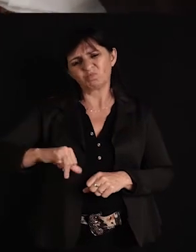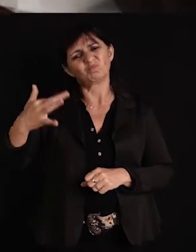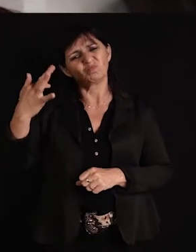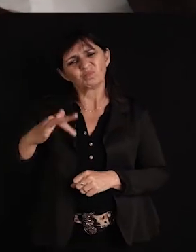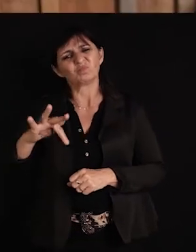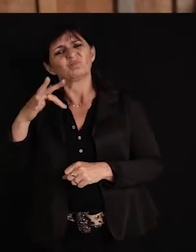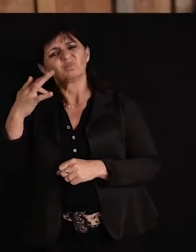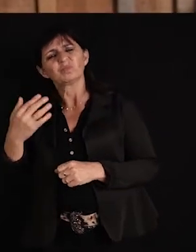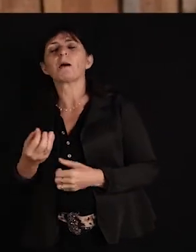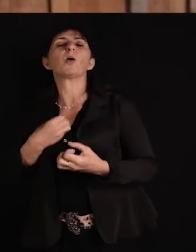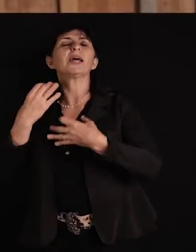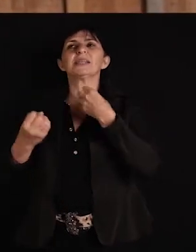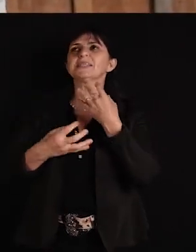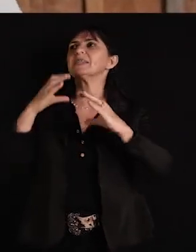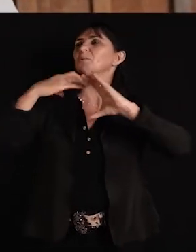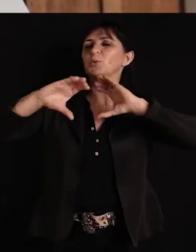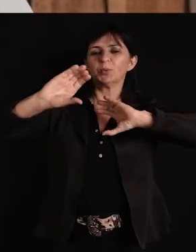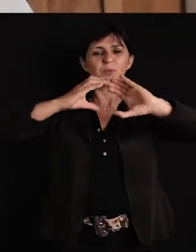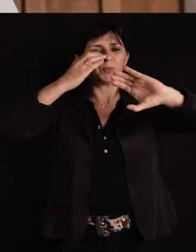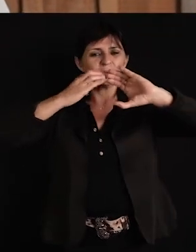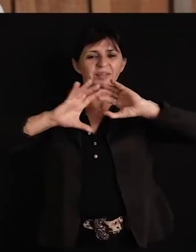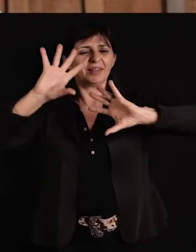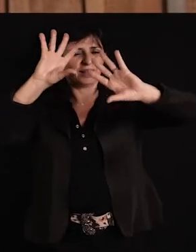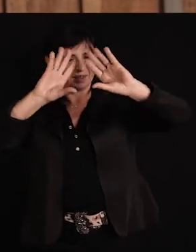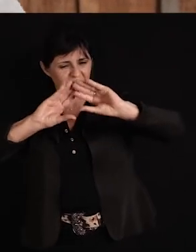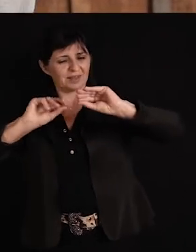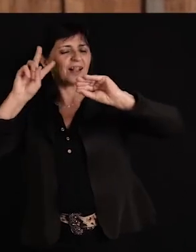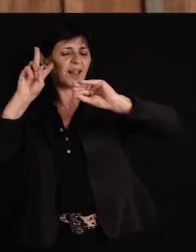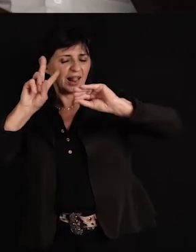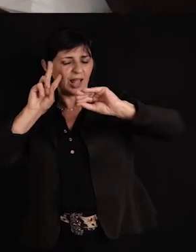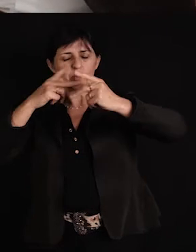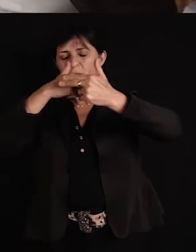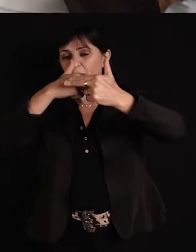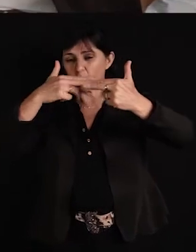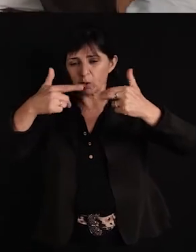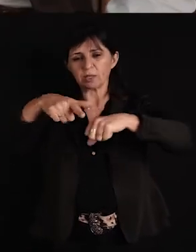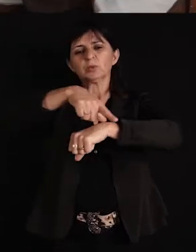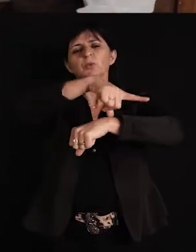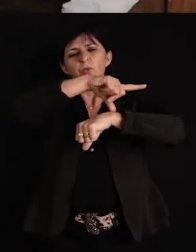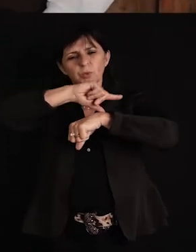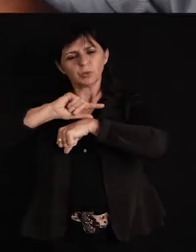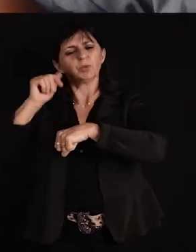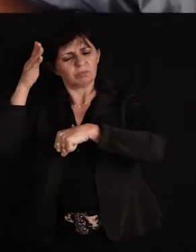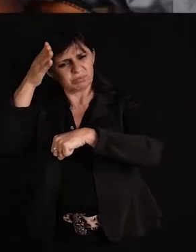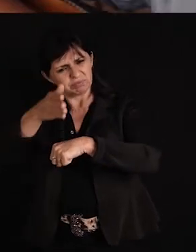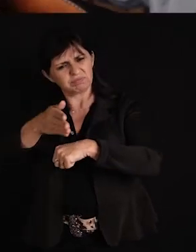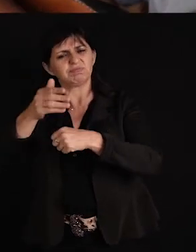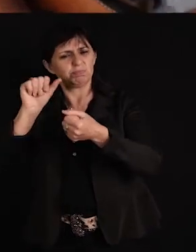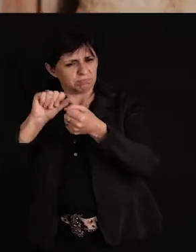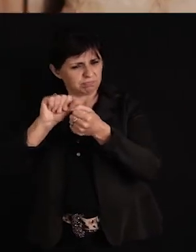cantigas e poesias. E nessas noites quando me sinto alpendo Eu vou bem cedo pro balcão das pulperias